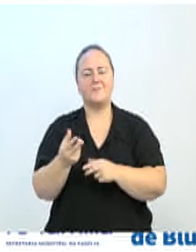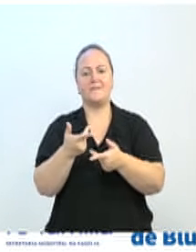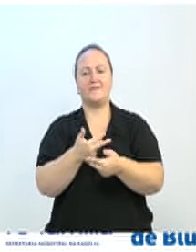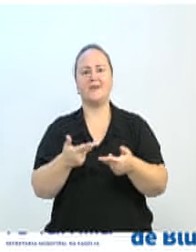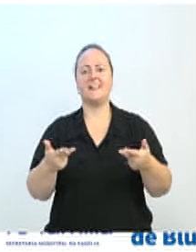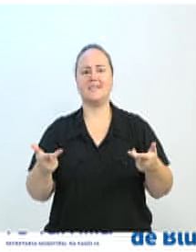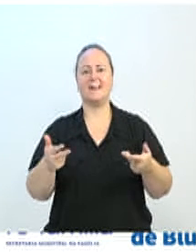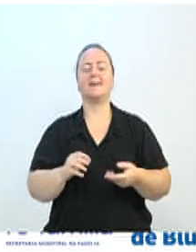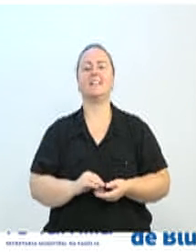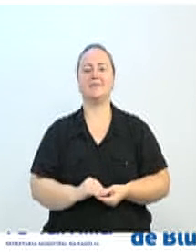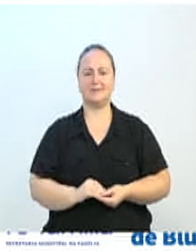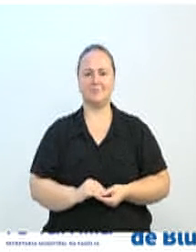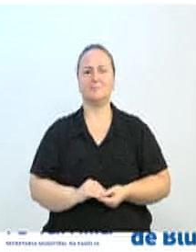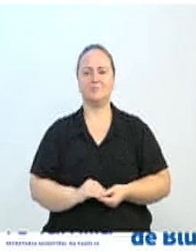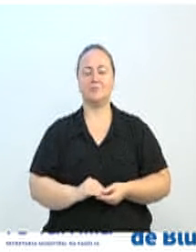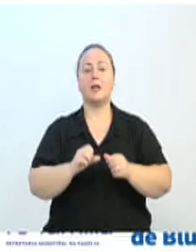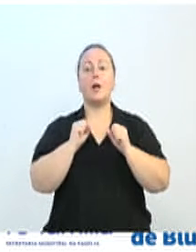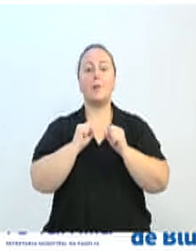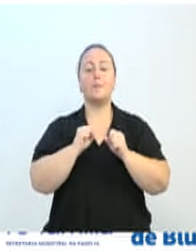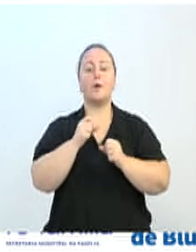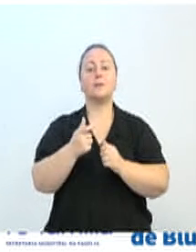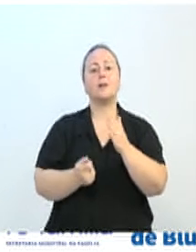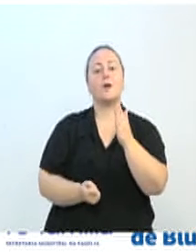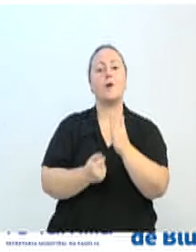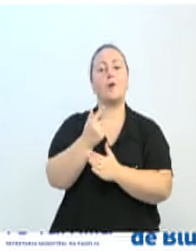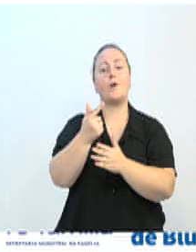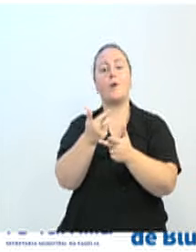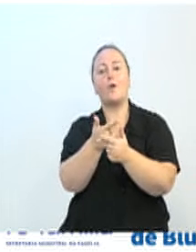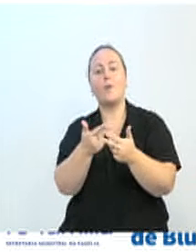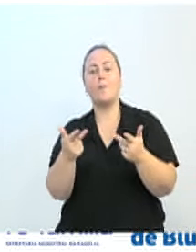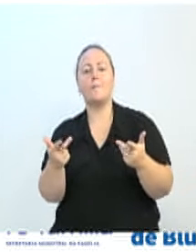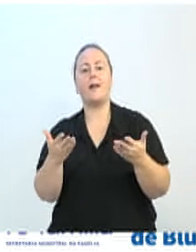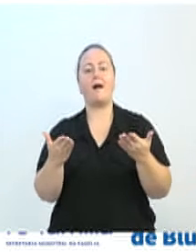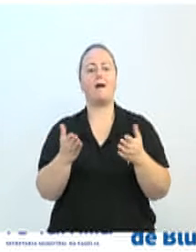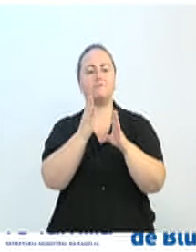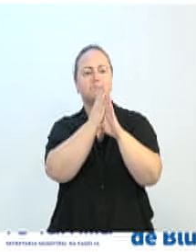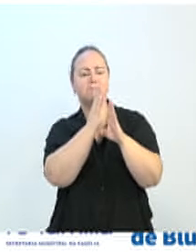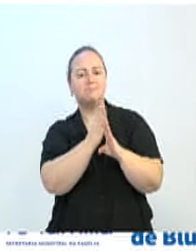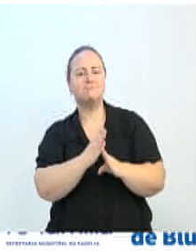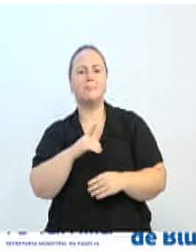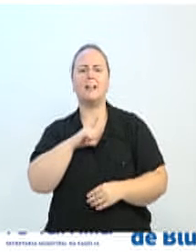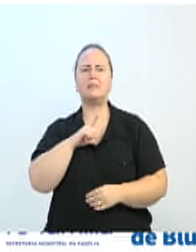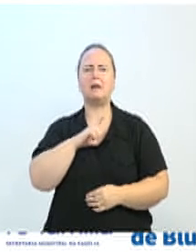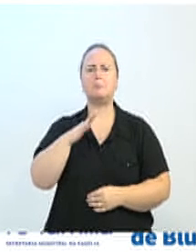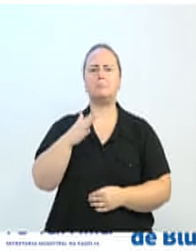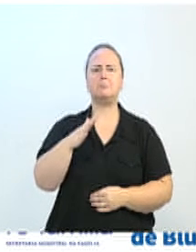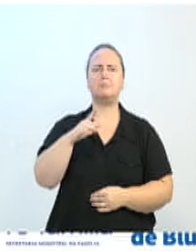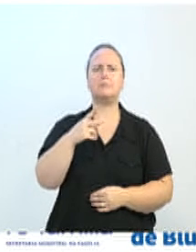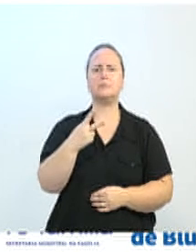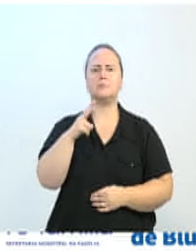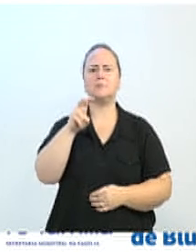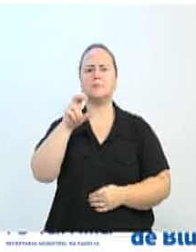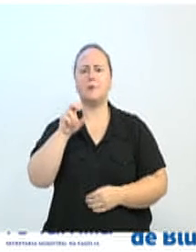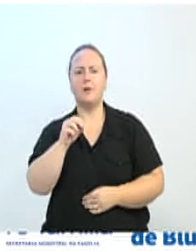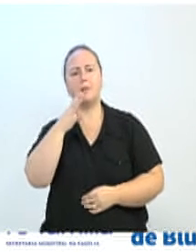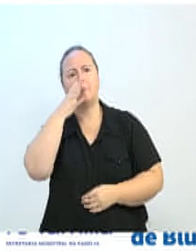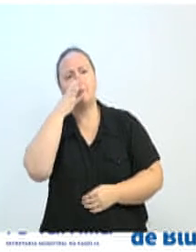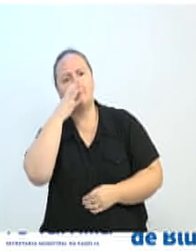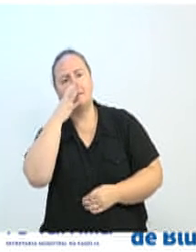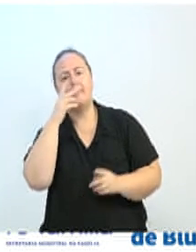visitantes poderão adquirir diversos itens e assistir em torno de 250 apresentações culturais,